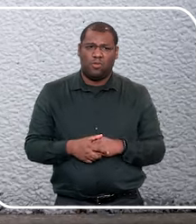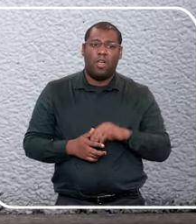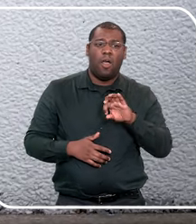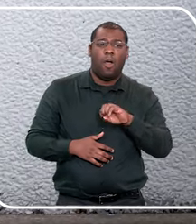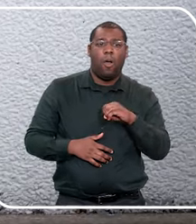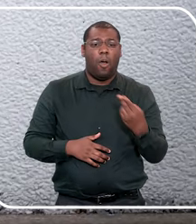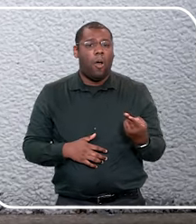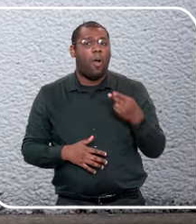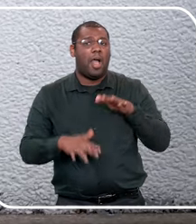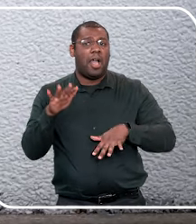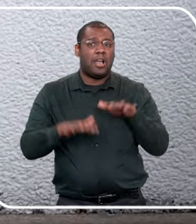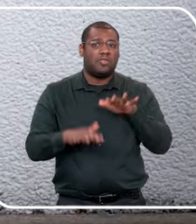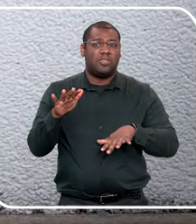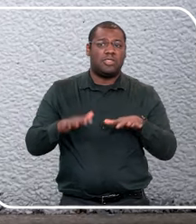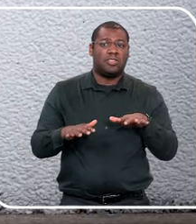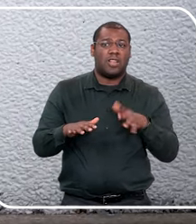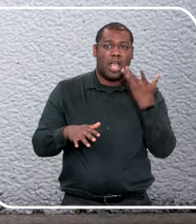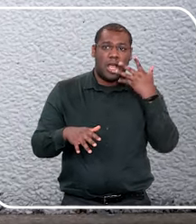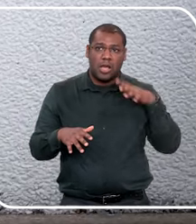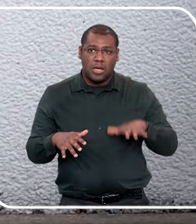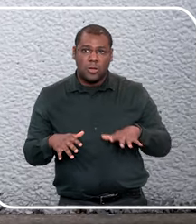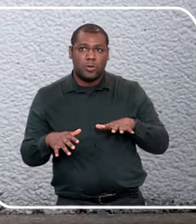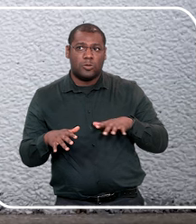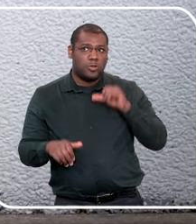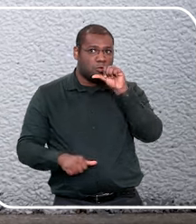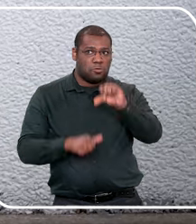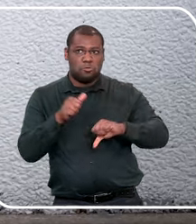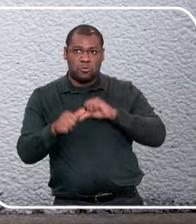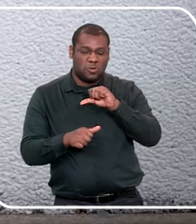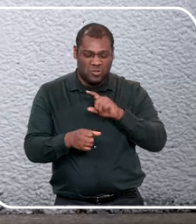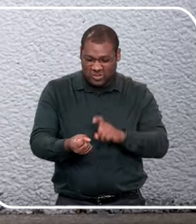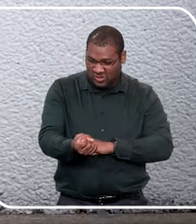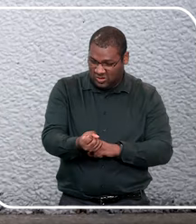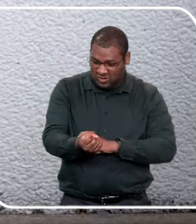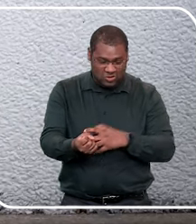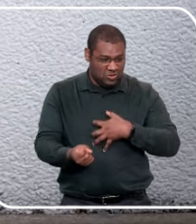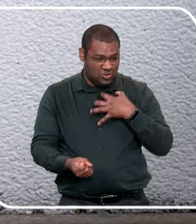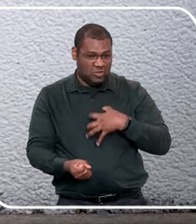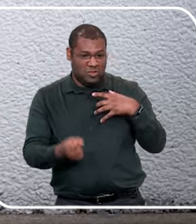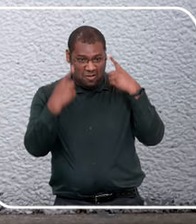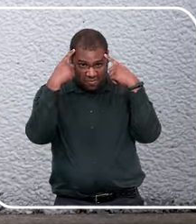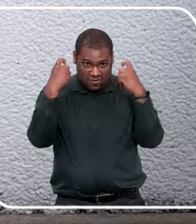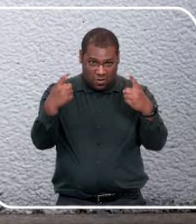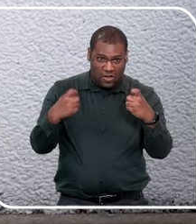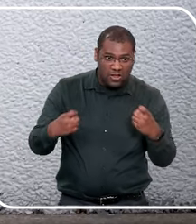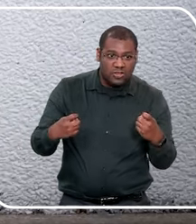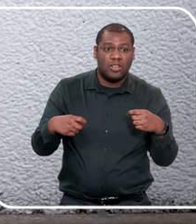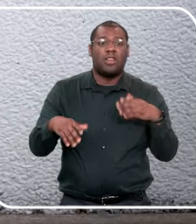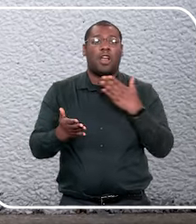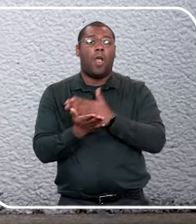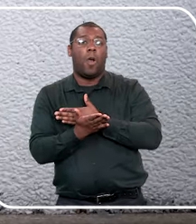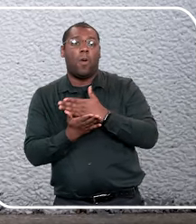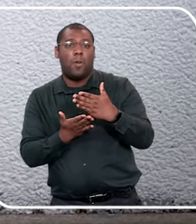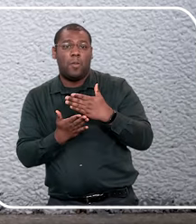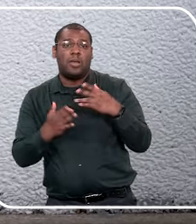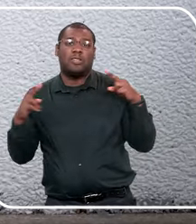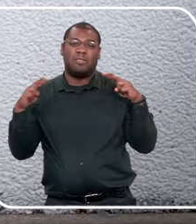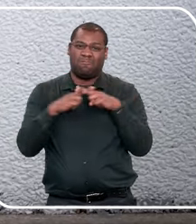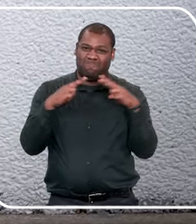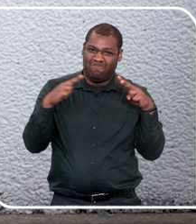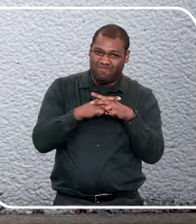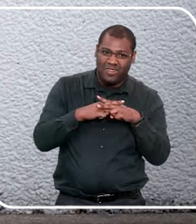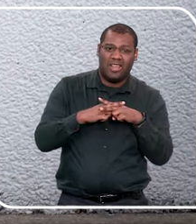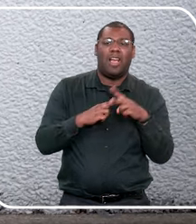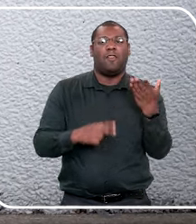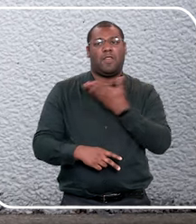comportamento, ficou agressivo, agressividade, tudo, a criança tá brava, tá querendo bater, começa batendo